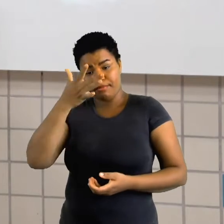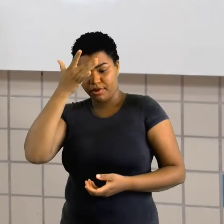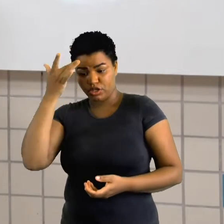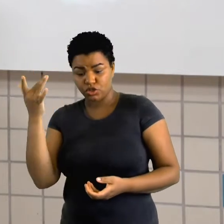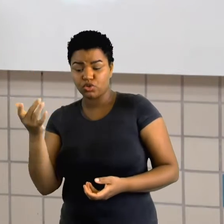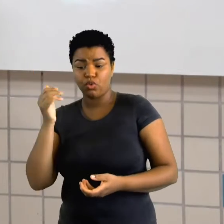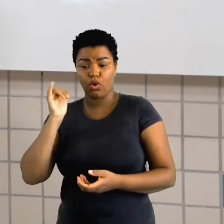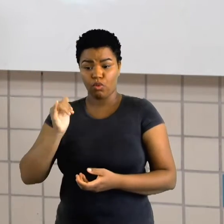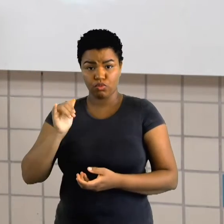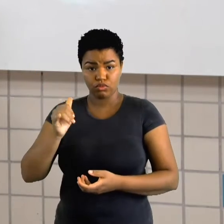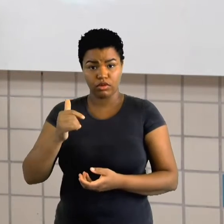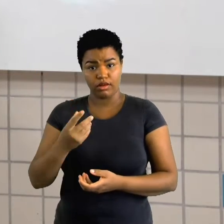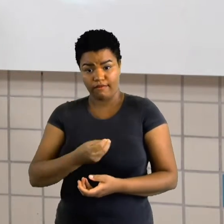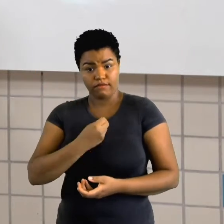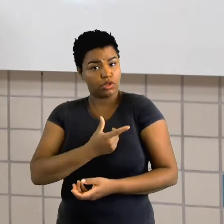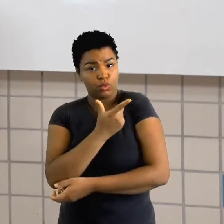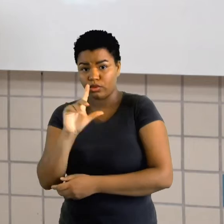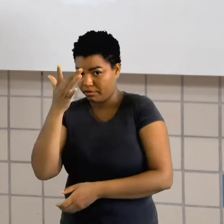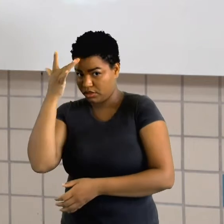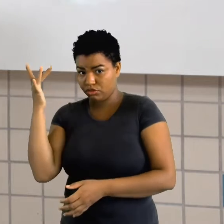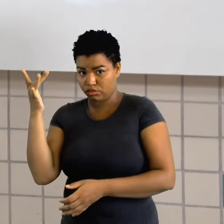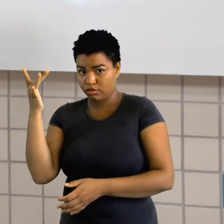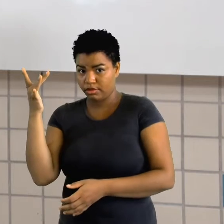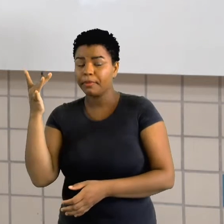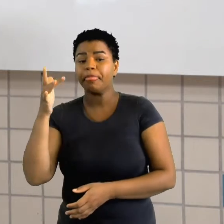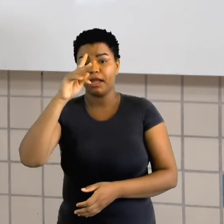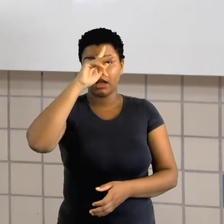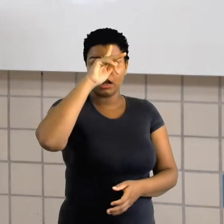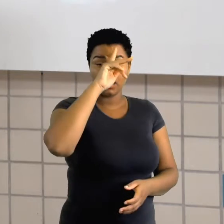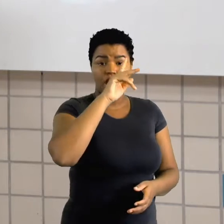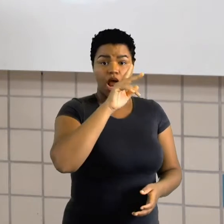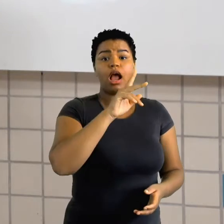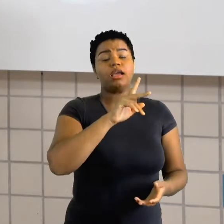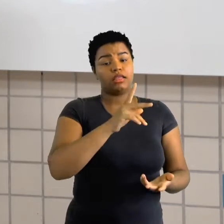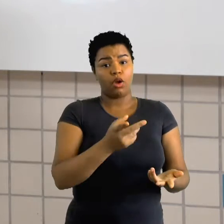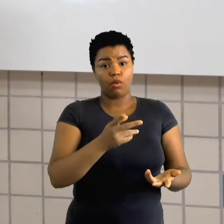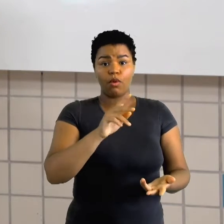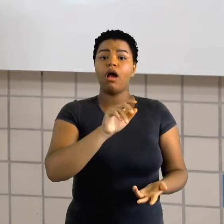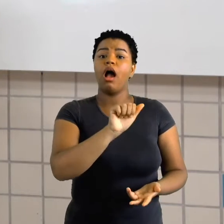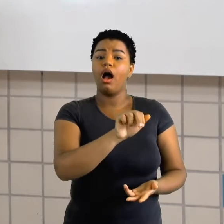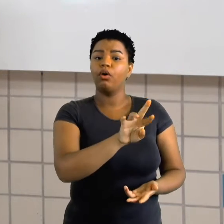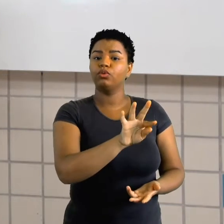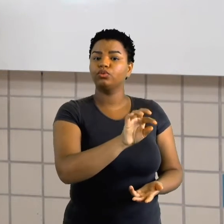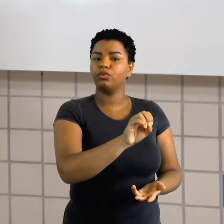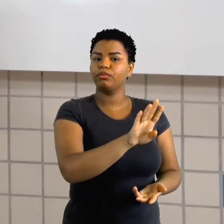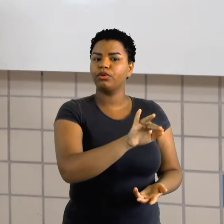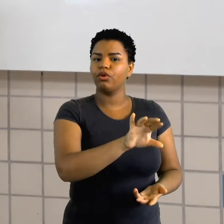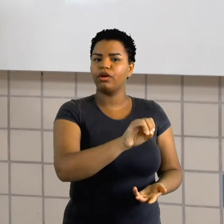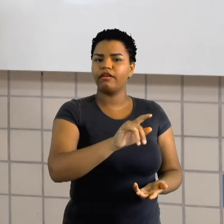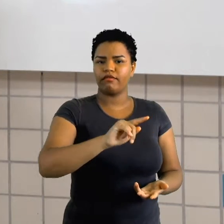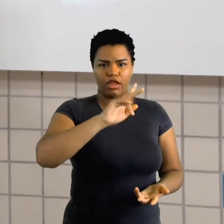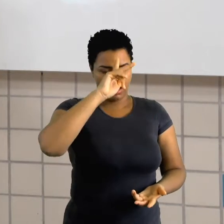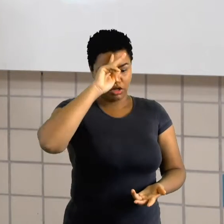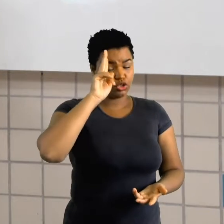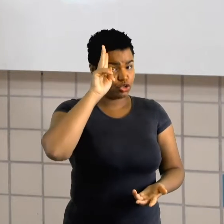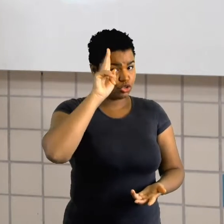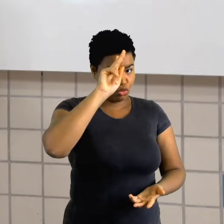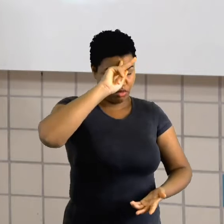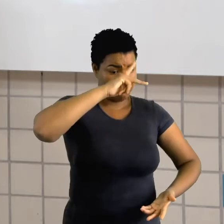Autobiografia é alguém contando a história da sua própria vida. Imagine a palavra